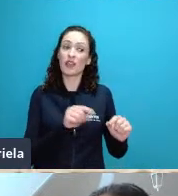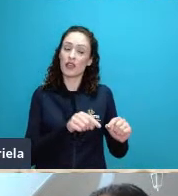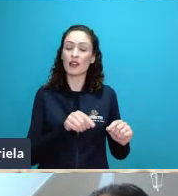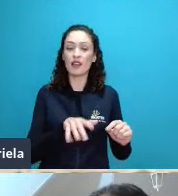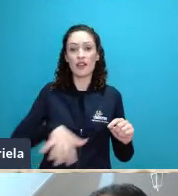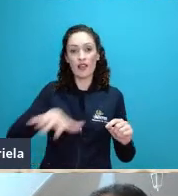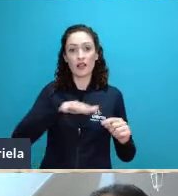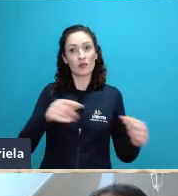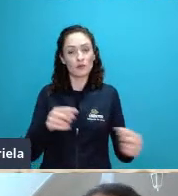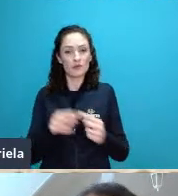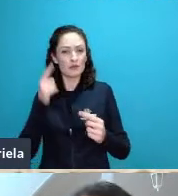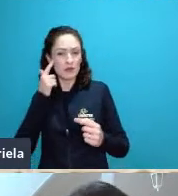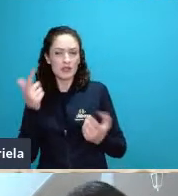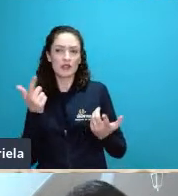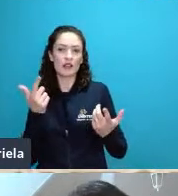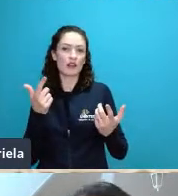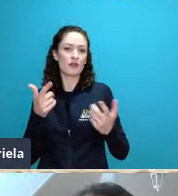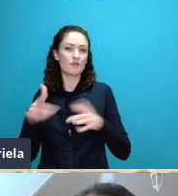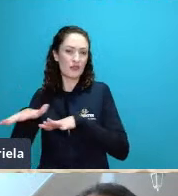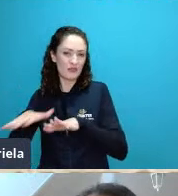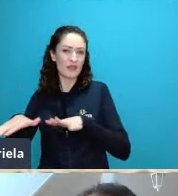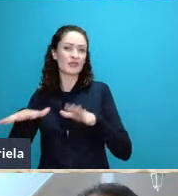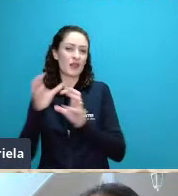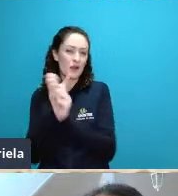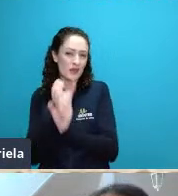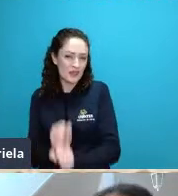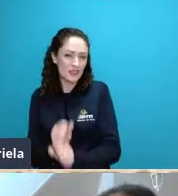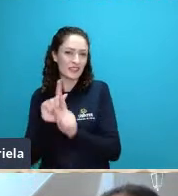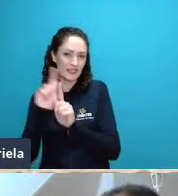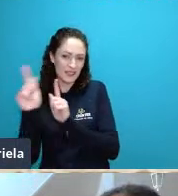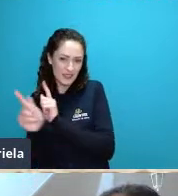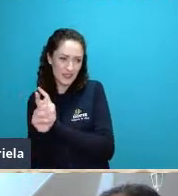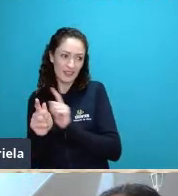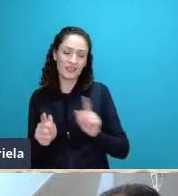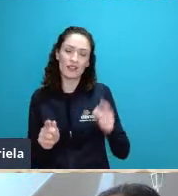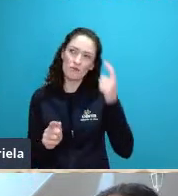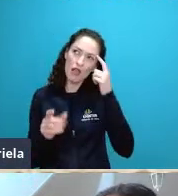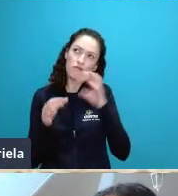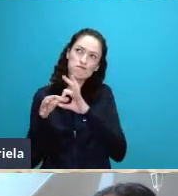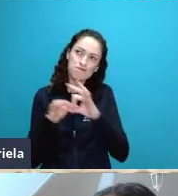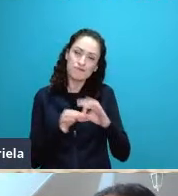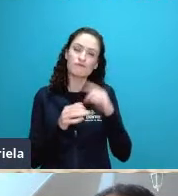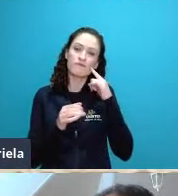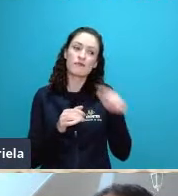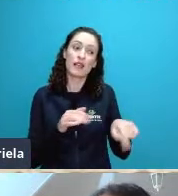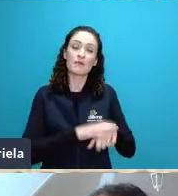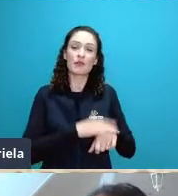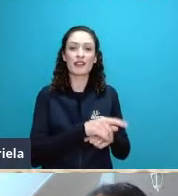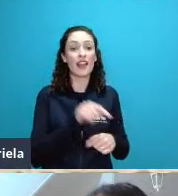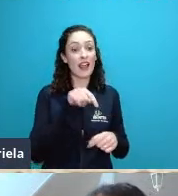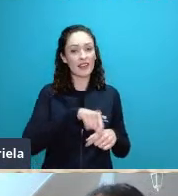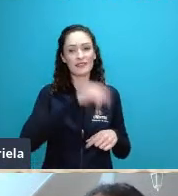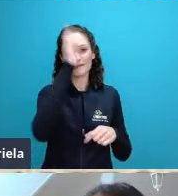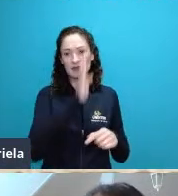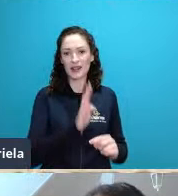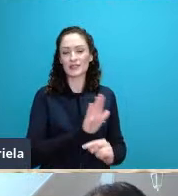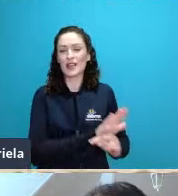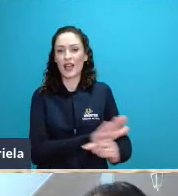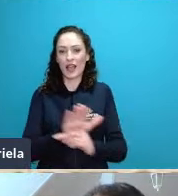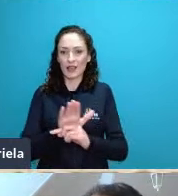da quantificação e geografia principalmente no Brasil foi o fundador e dirigiu a chamada